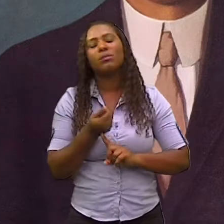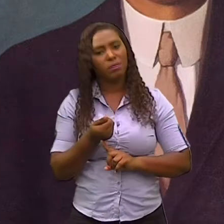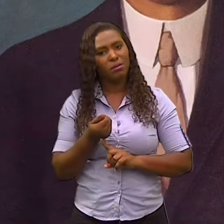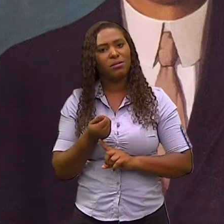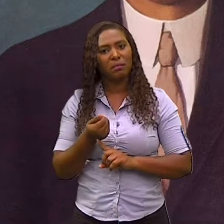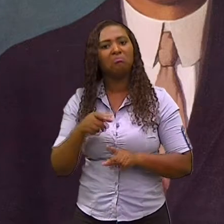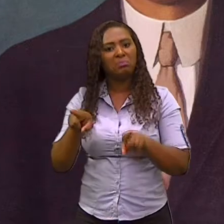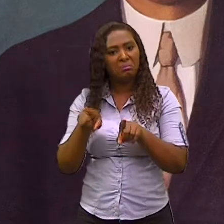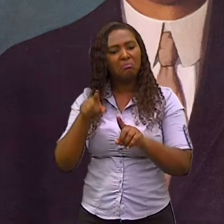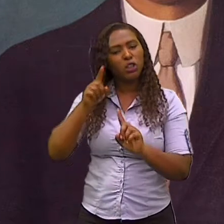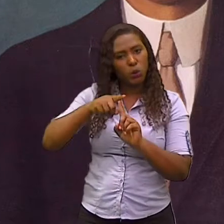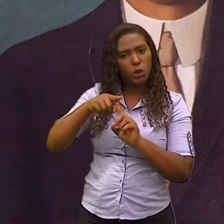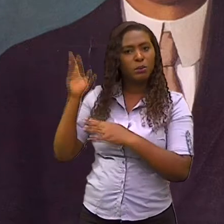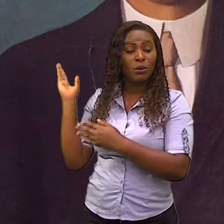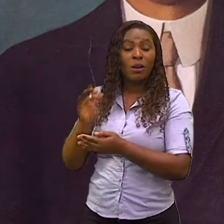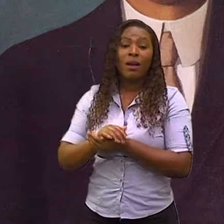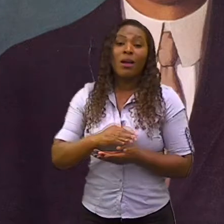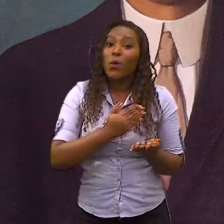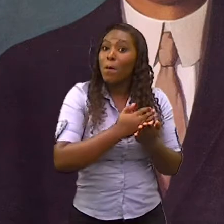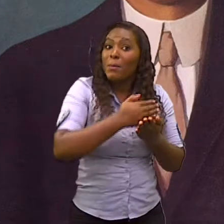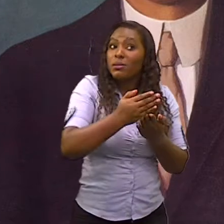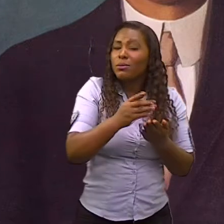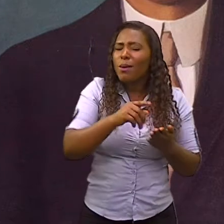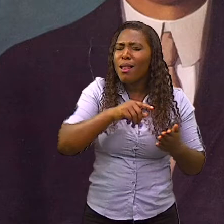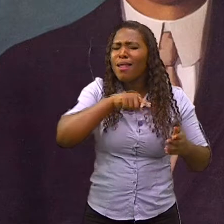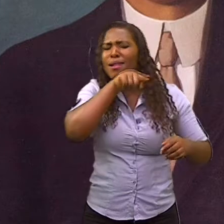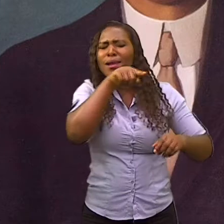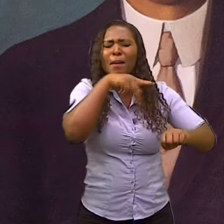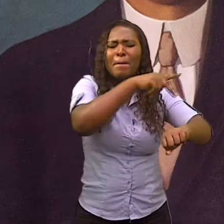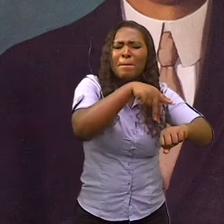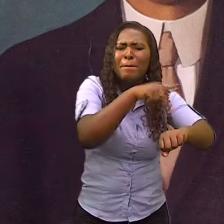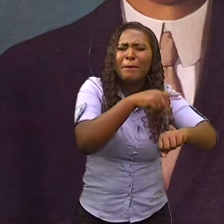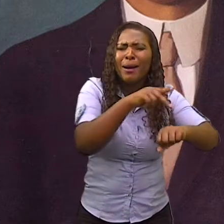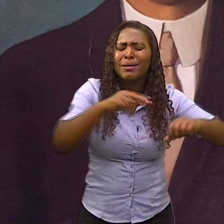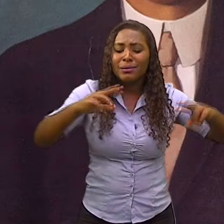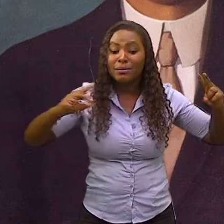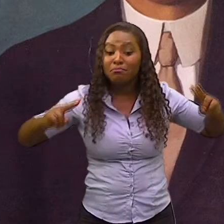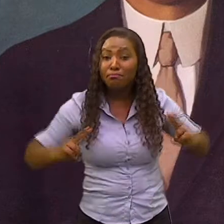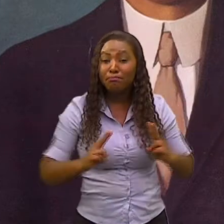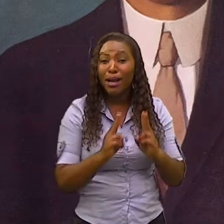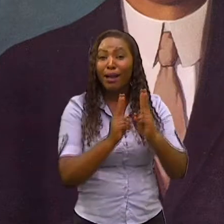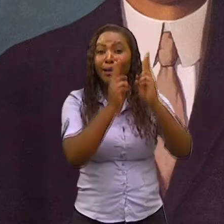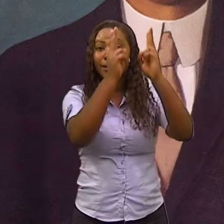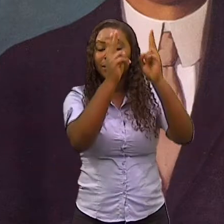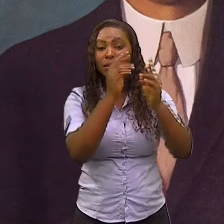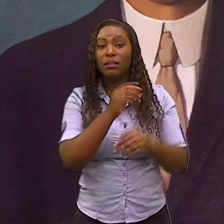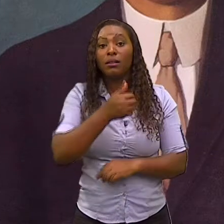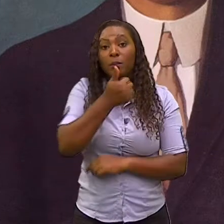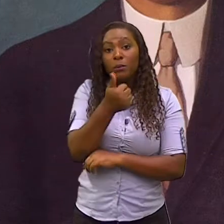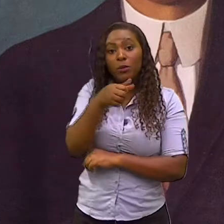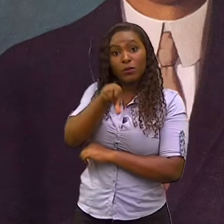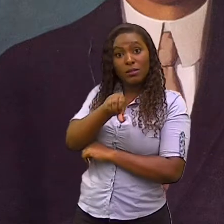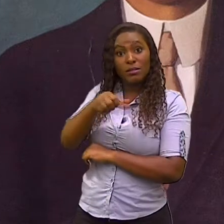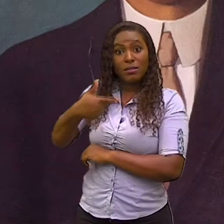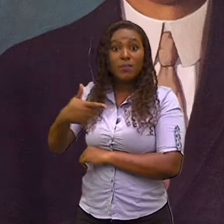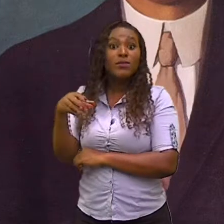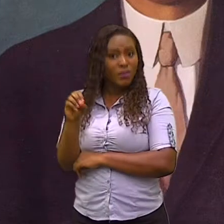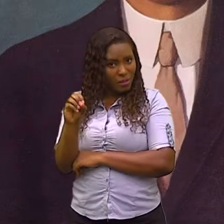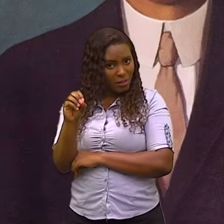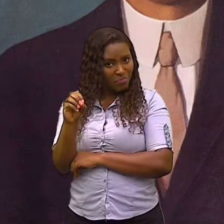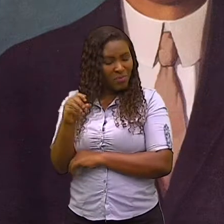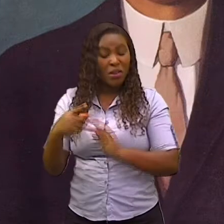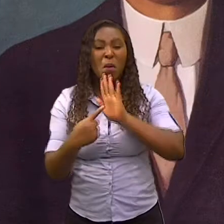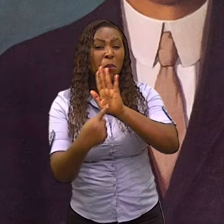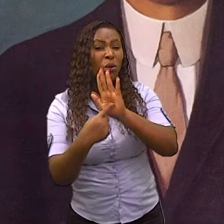de 1920. Esse movimento buscava elaborar uma combinação do representativo, do abstrato, do